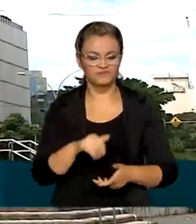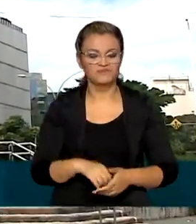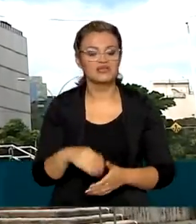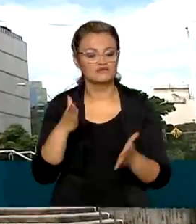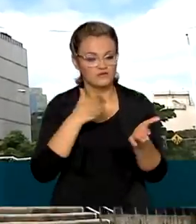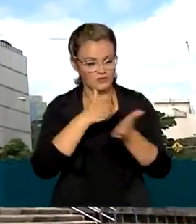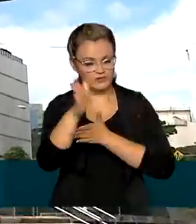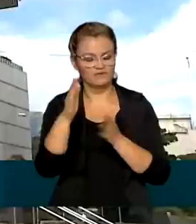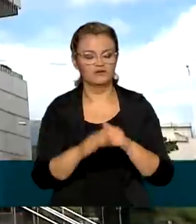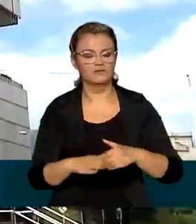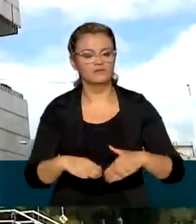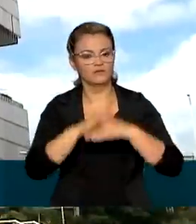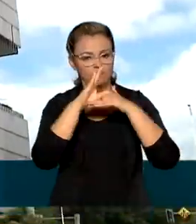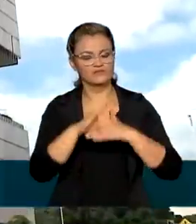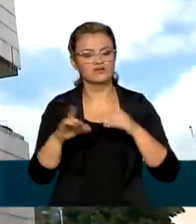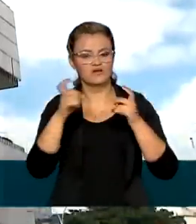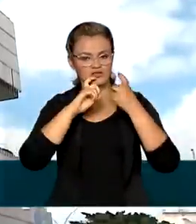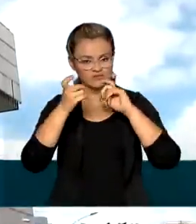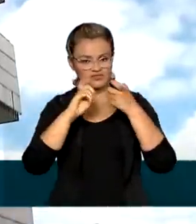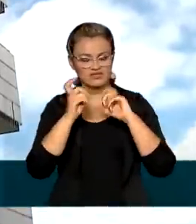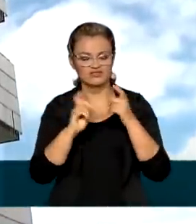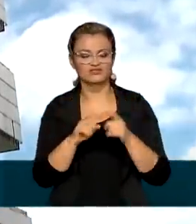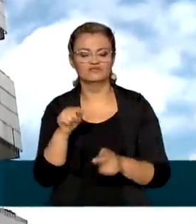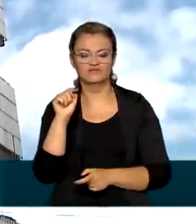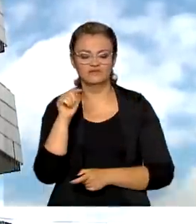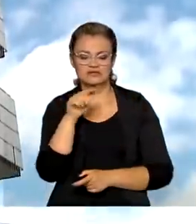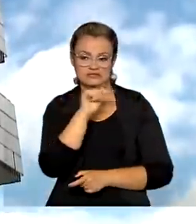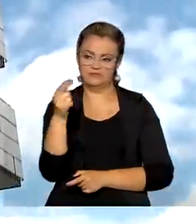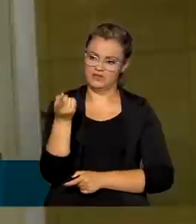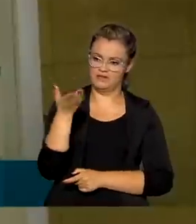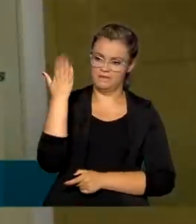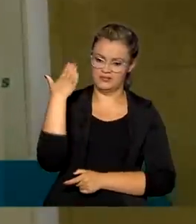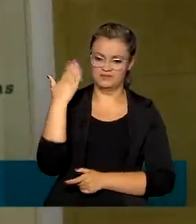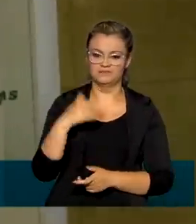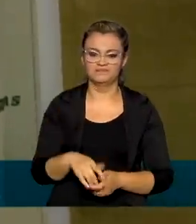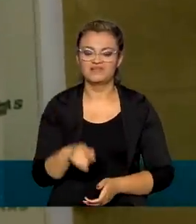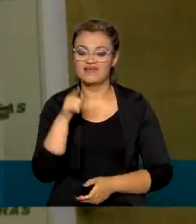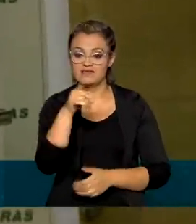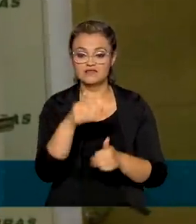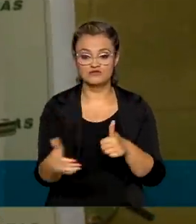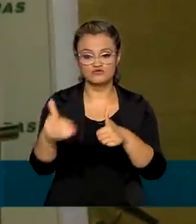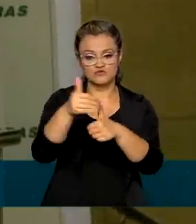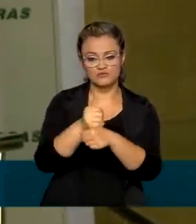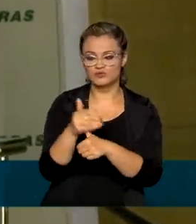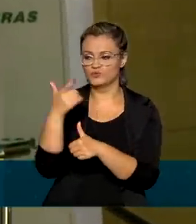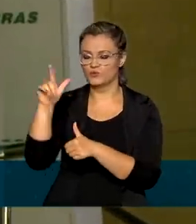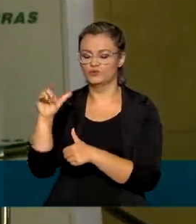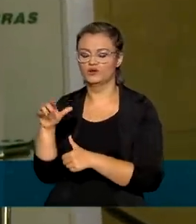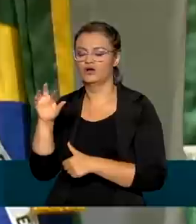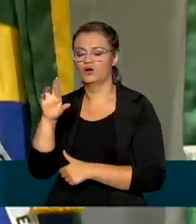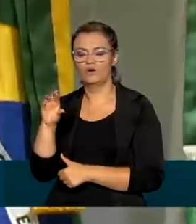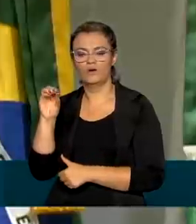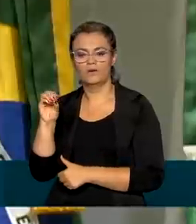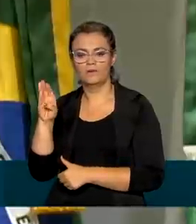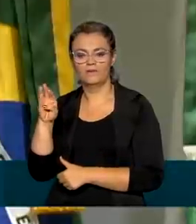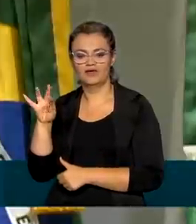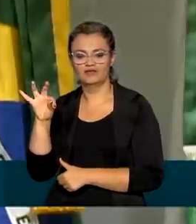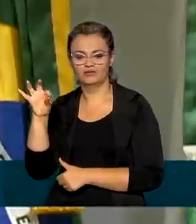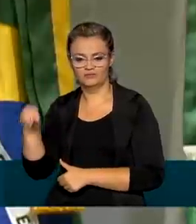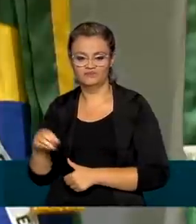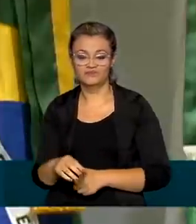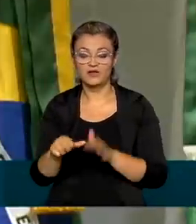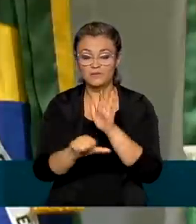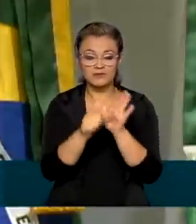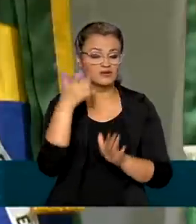aprovado pelo Conselho de Administração da Estatal na semana passada. Ele substitui Roberto Castelo Branco. No primeiro